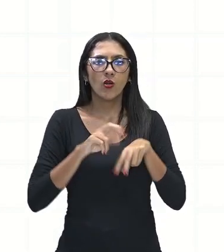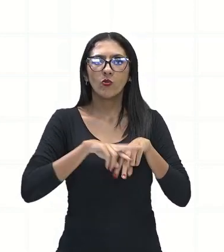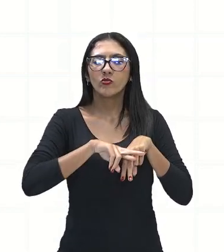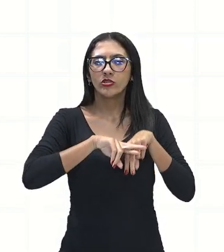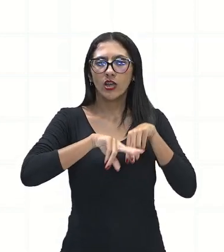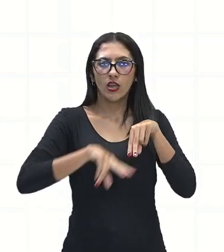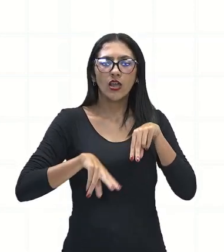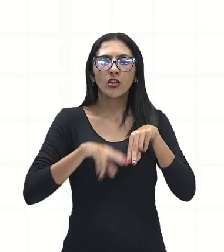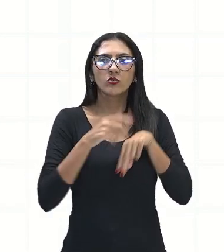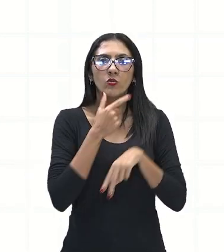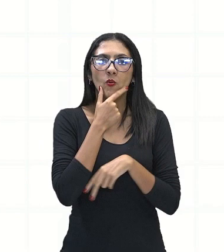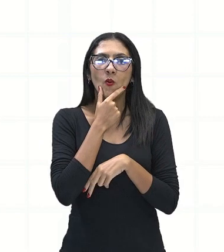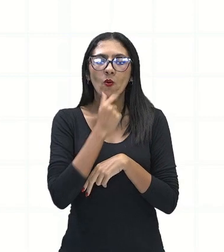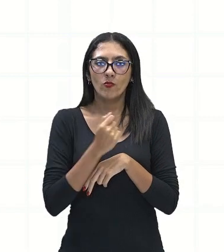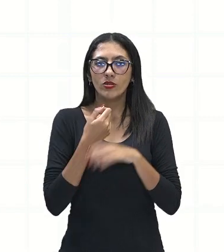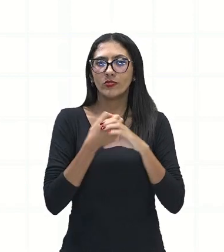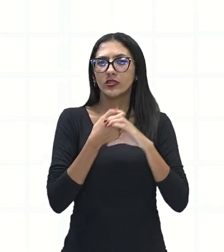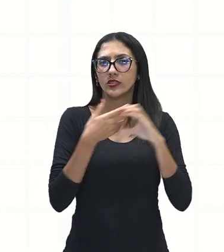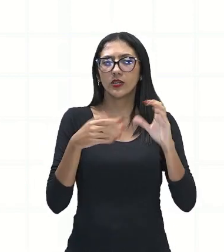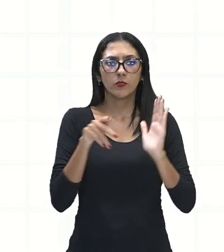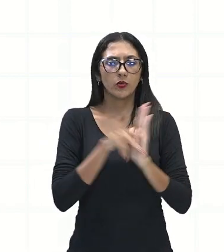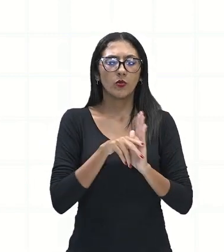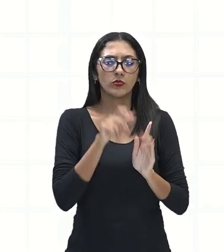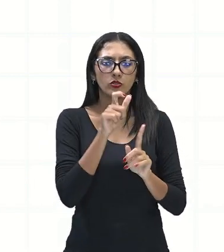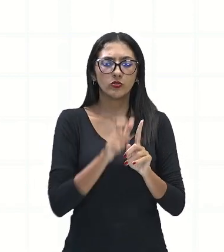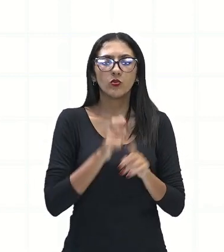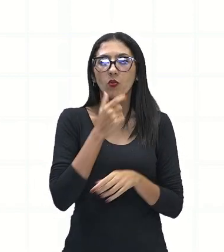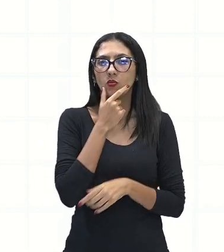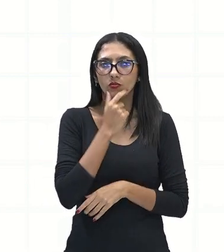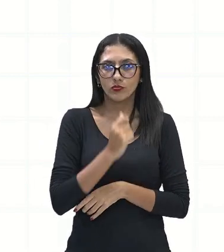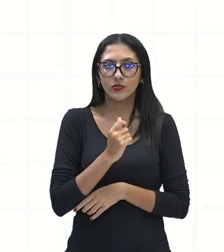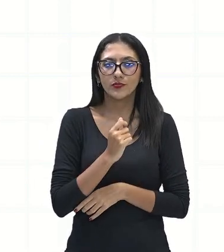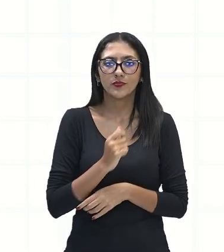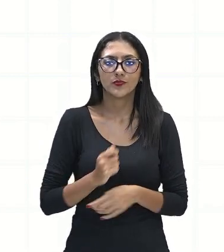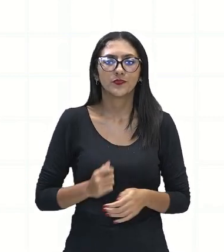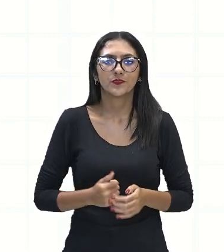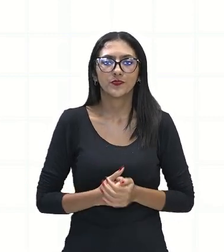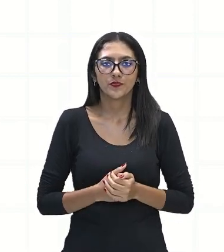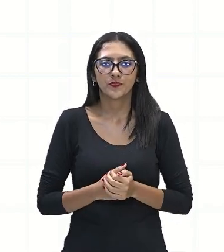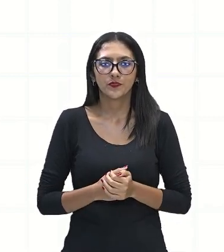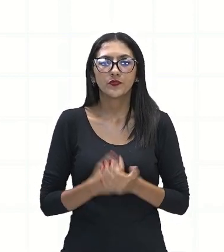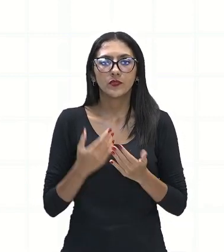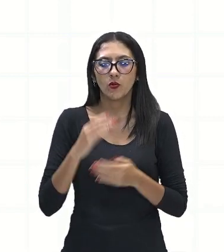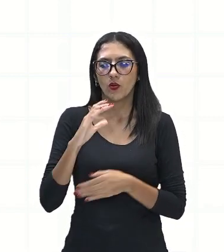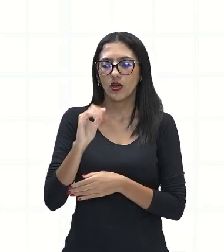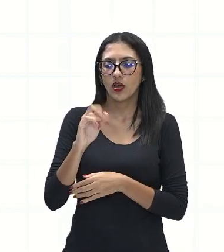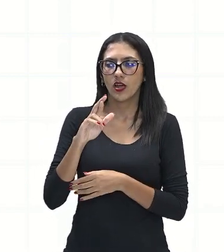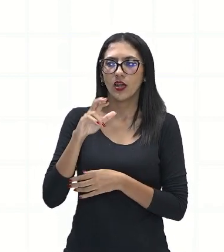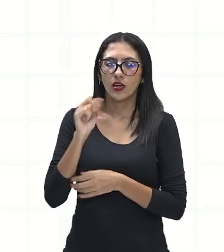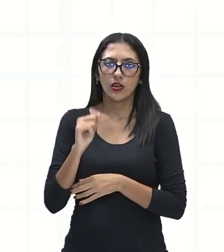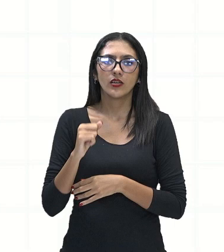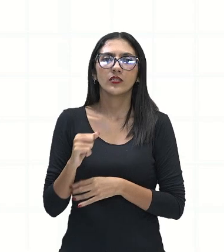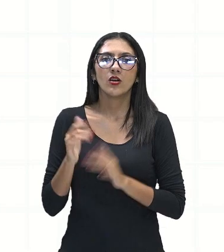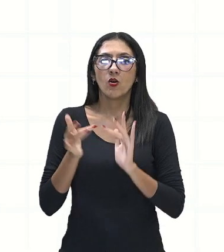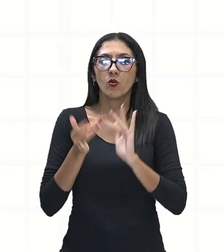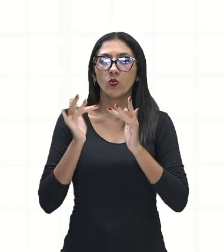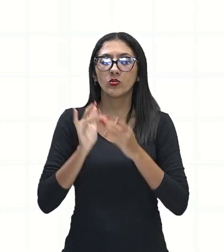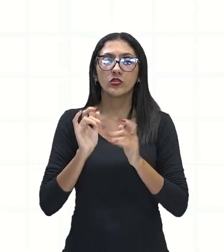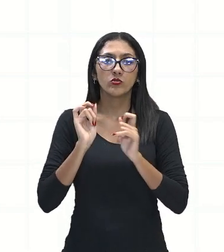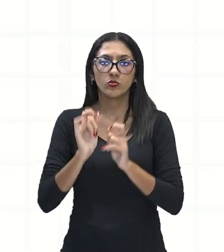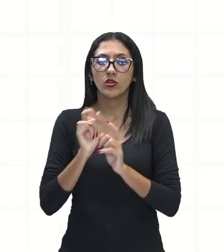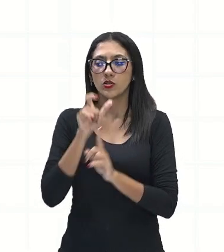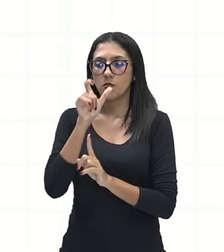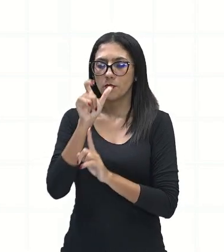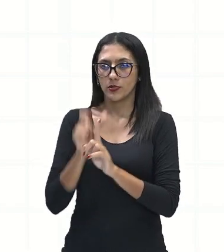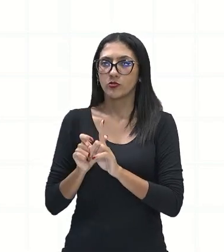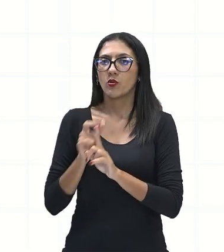adjetivo que está no masculino, eu vou dizer que era um homem, né? Então, palavra cara está no sentido de ser uma pessoa, de